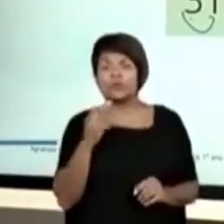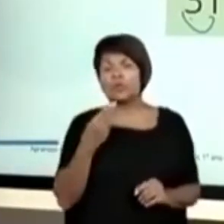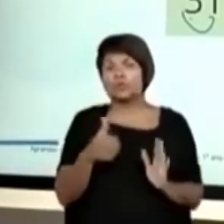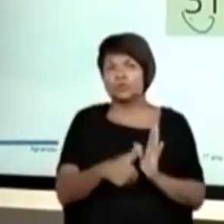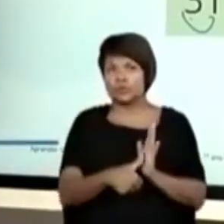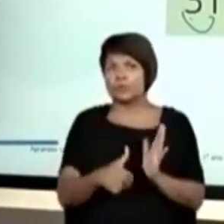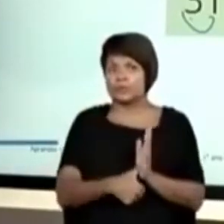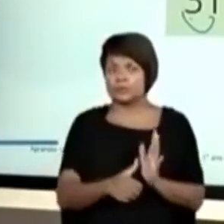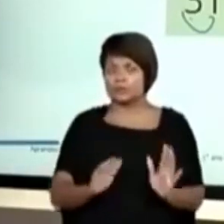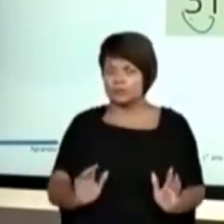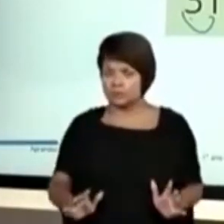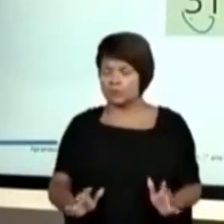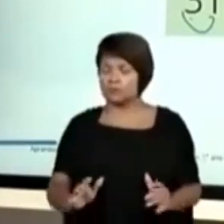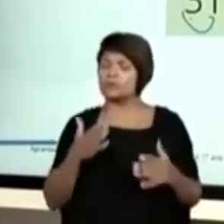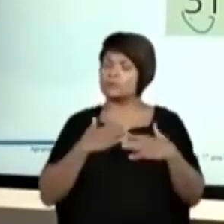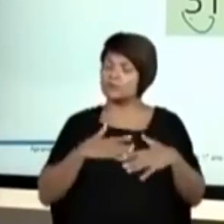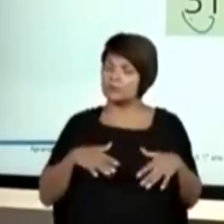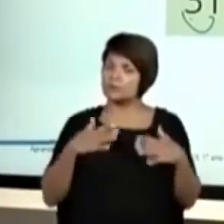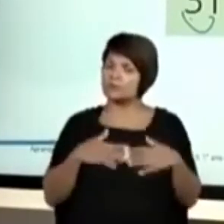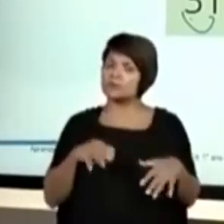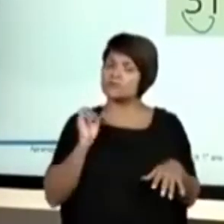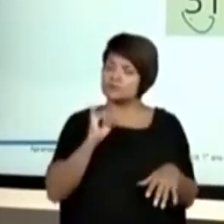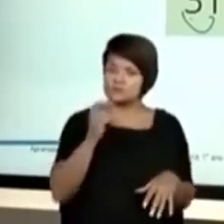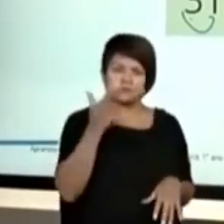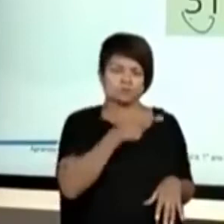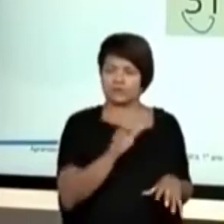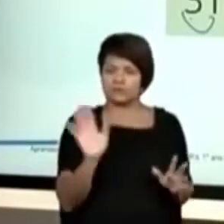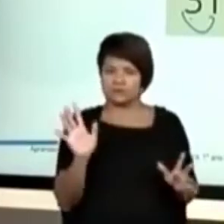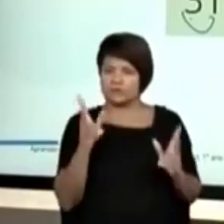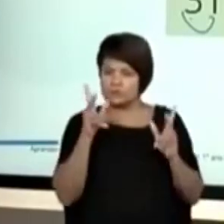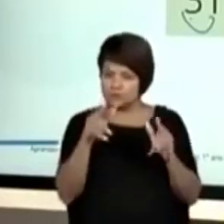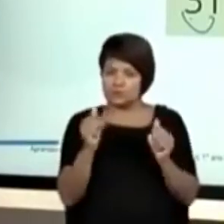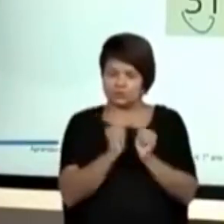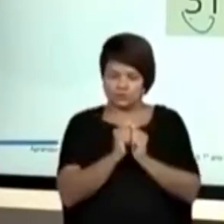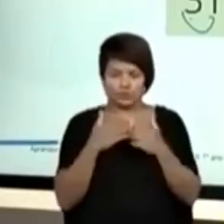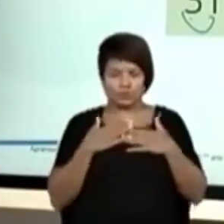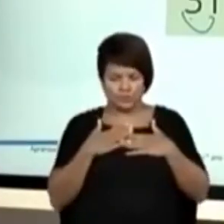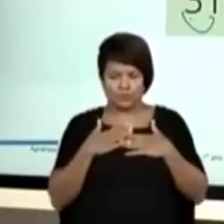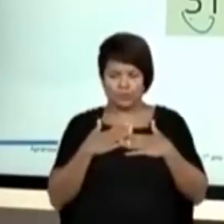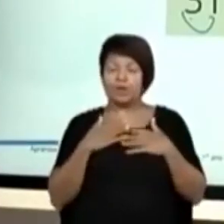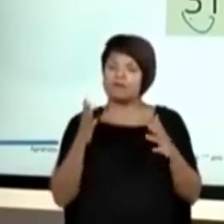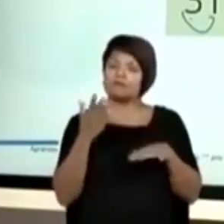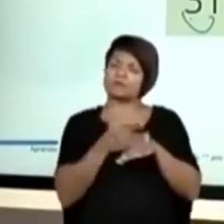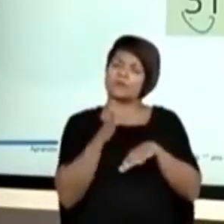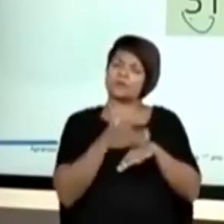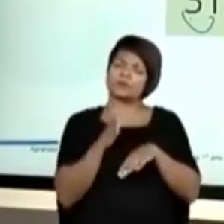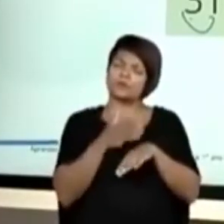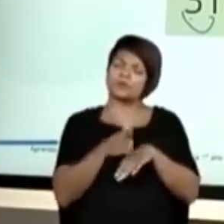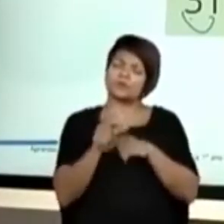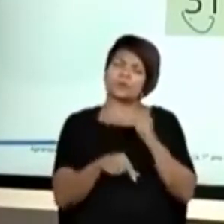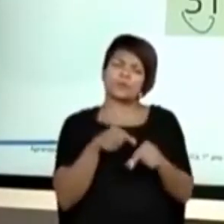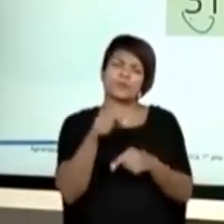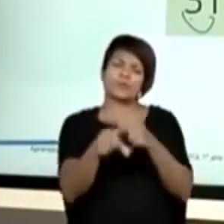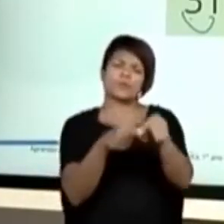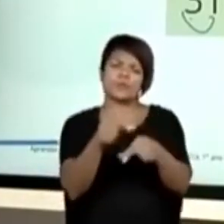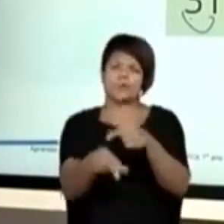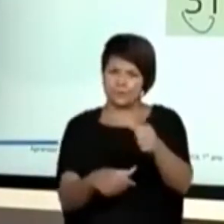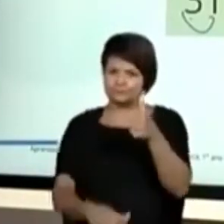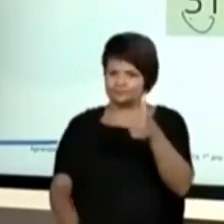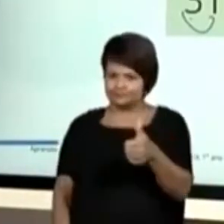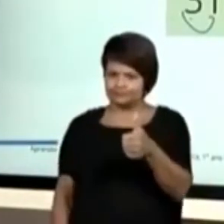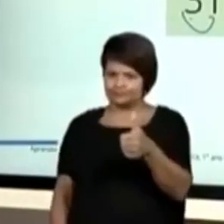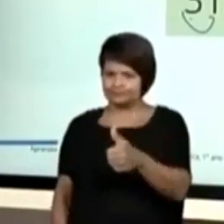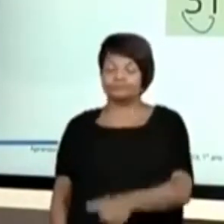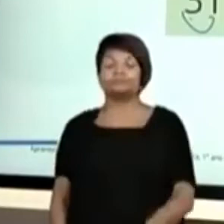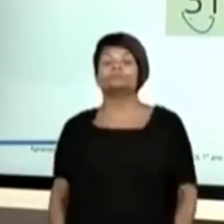Então, fiquem tranquilos se você não conseguiu fazer igual comigo e igual a mim. Vai treinando devagar aí na sua casa. Tudo